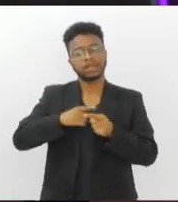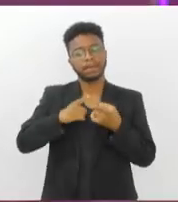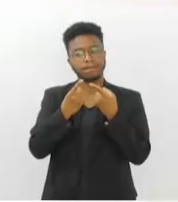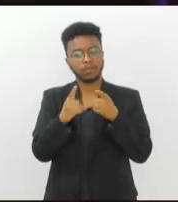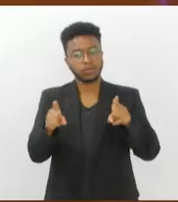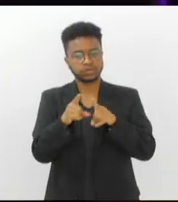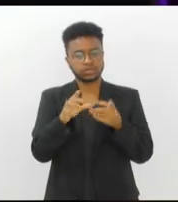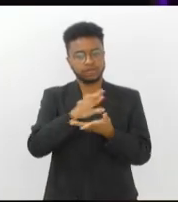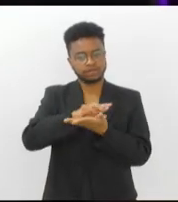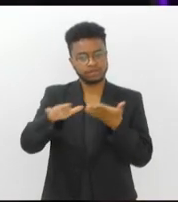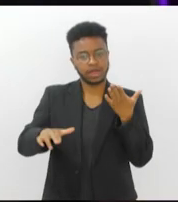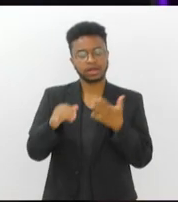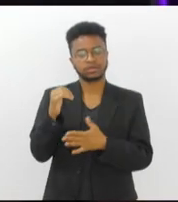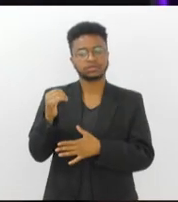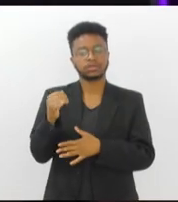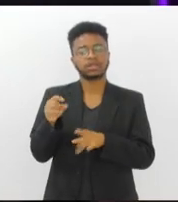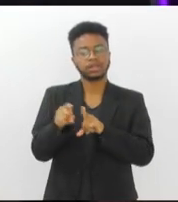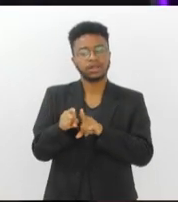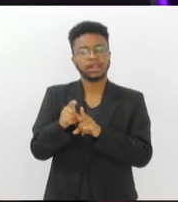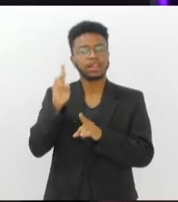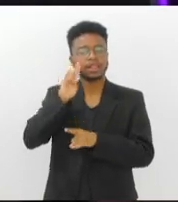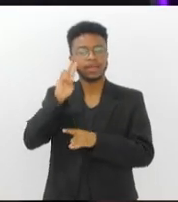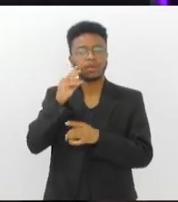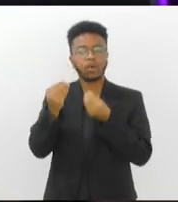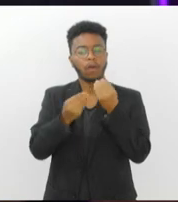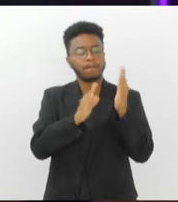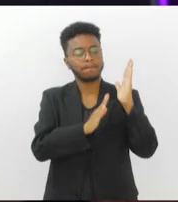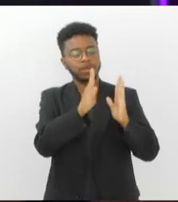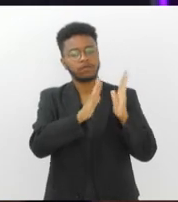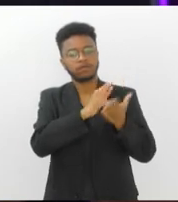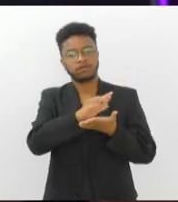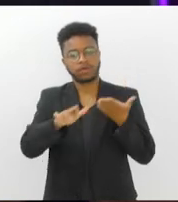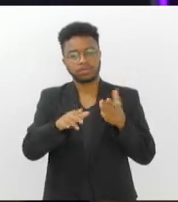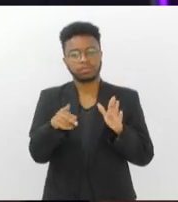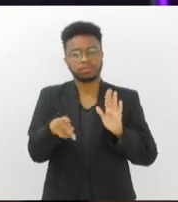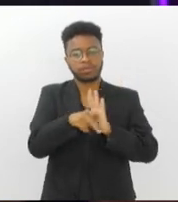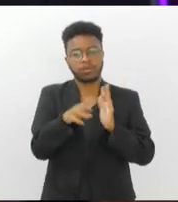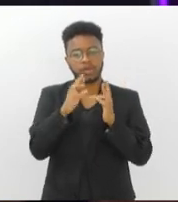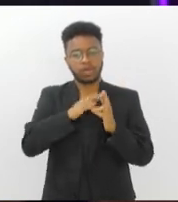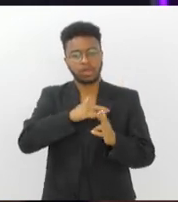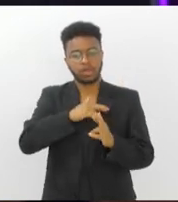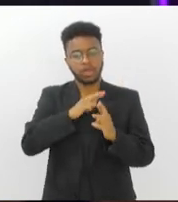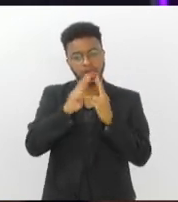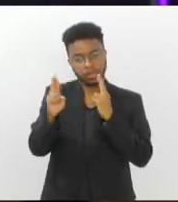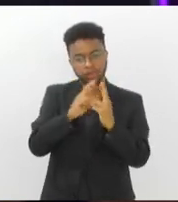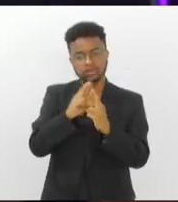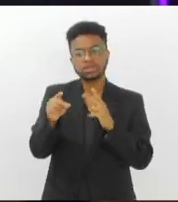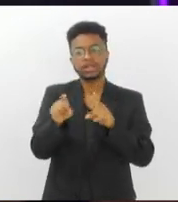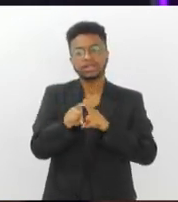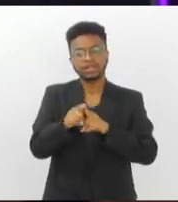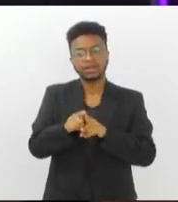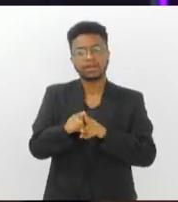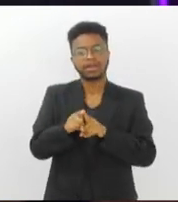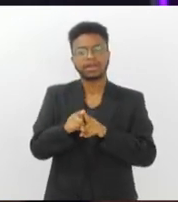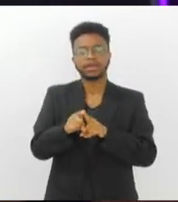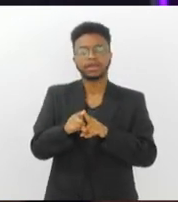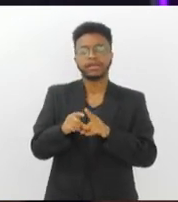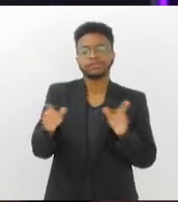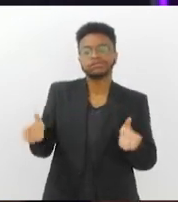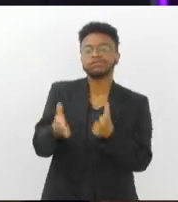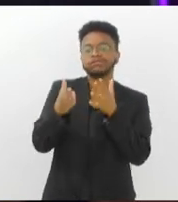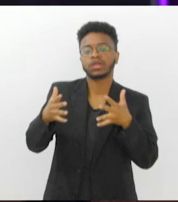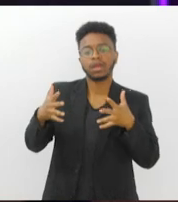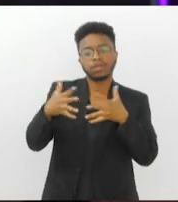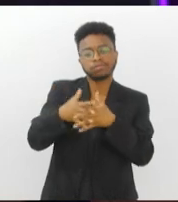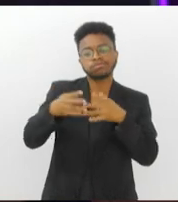que despertam memórias de diversas fases do relacionamento e funciona como gatilho para improváveis conflitos, questionamentos